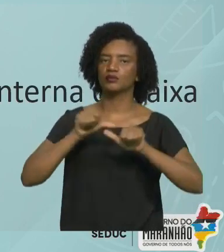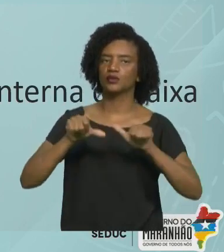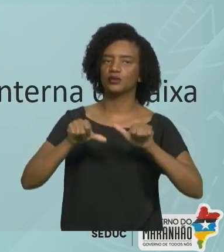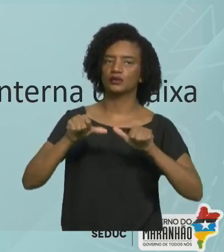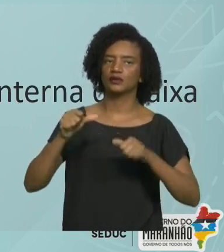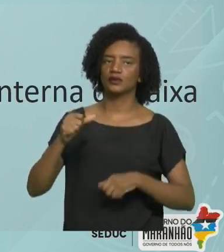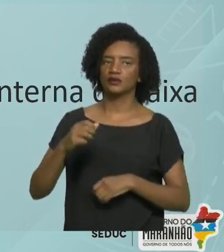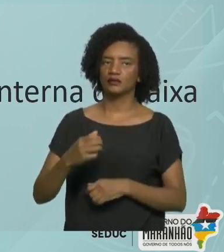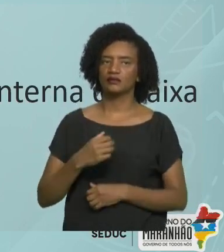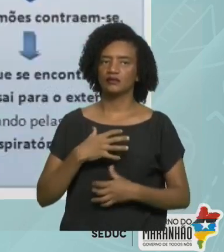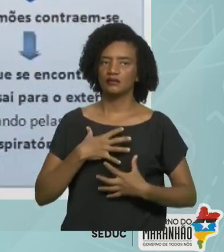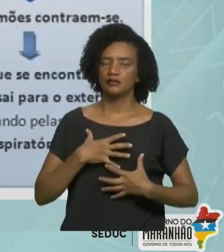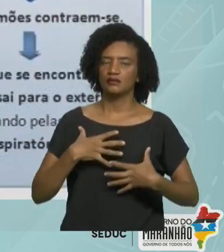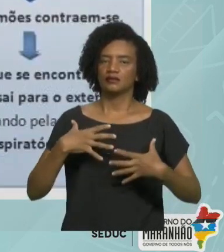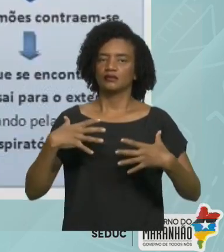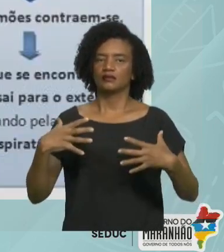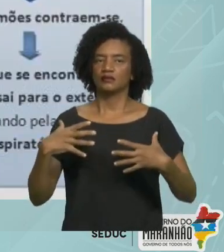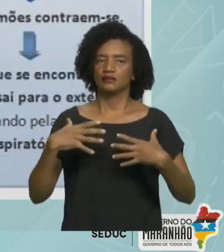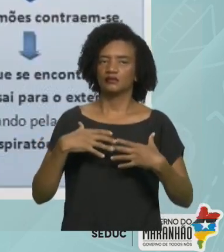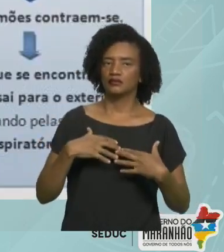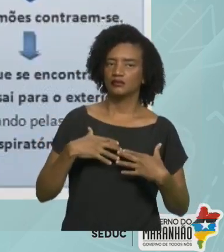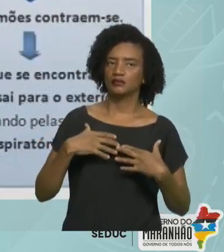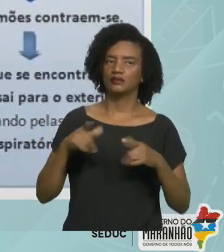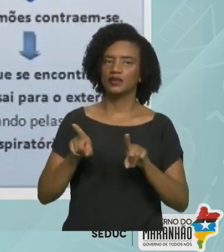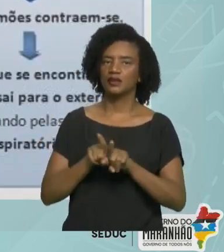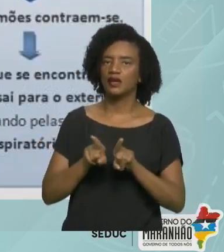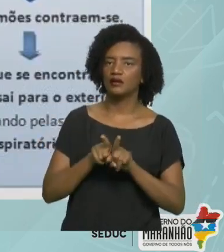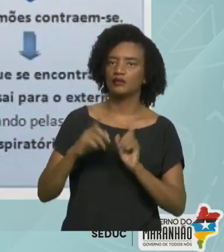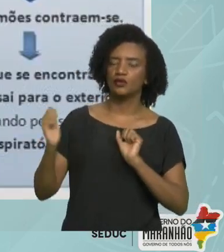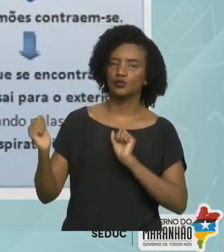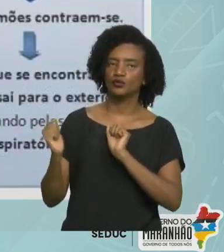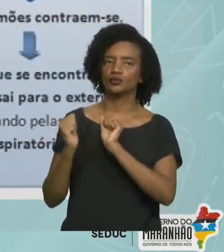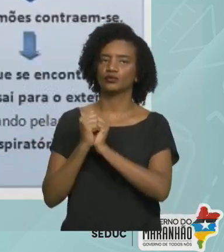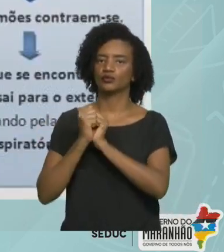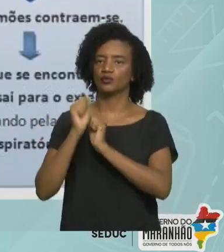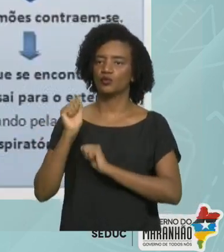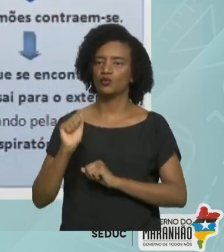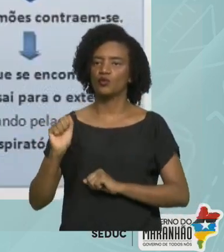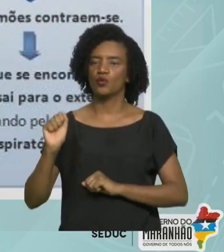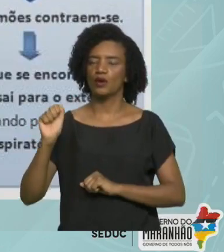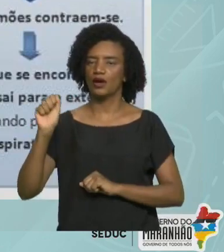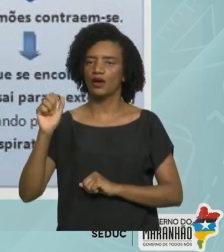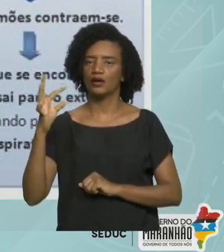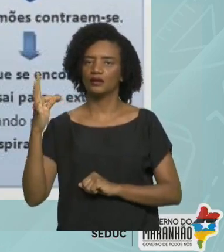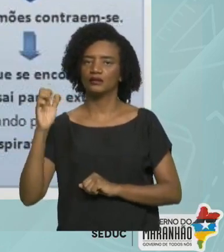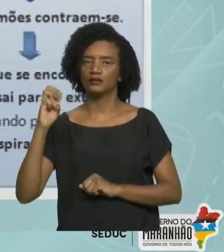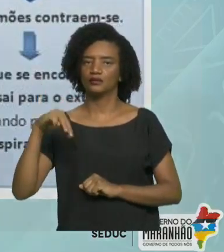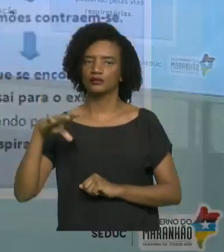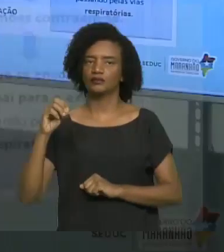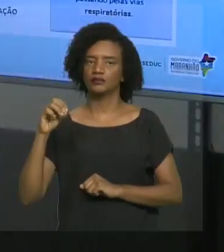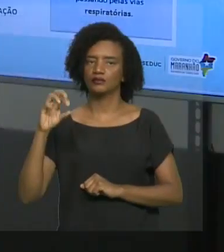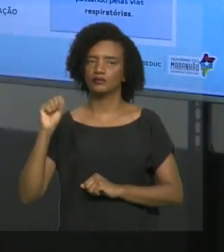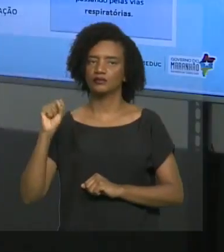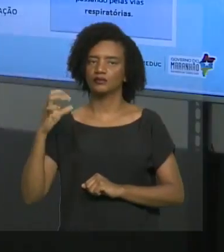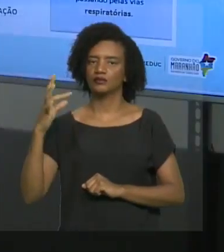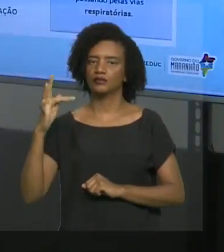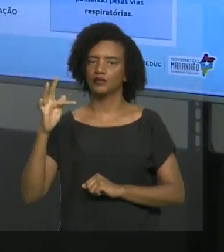relação à pressão atmosférica. Então, como é que esse movimento? Nós temos o movimento de inspiração.